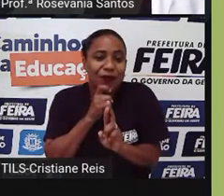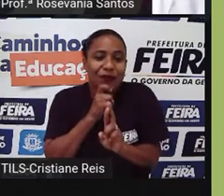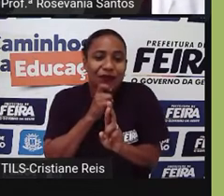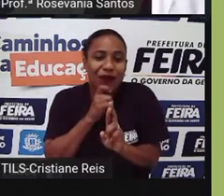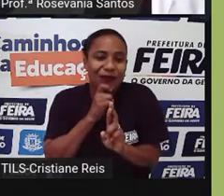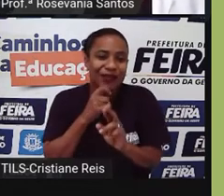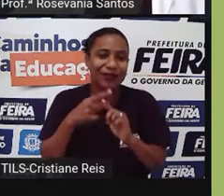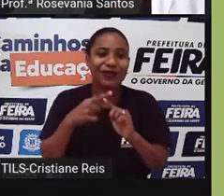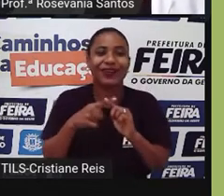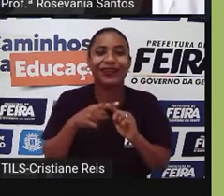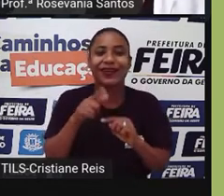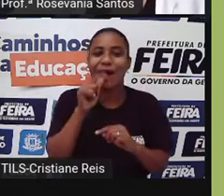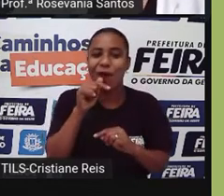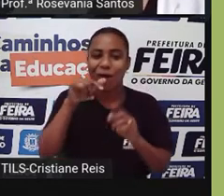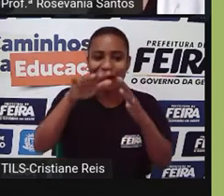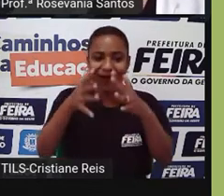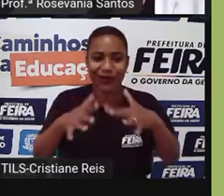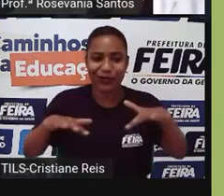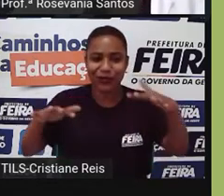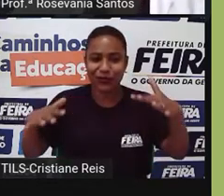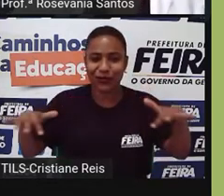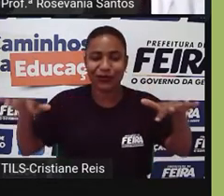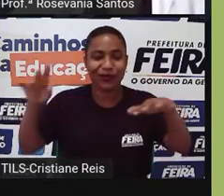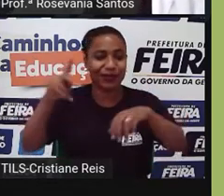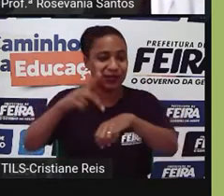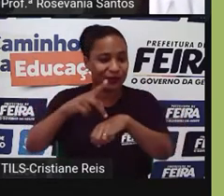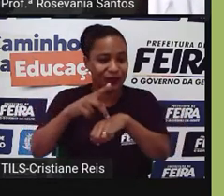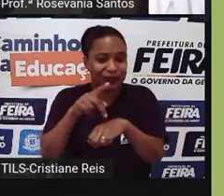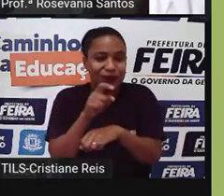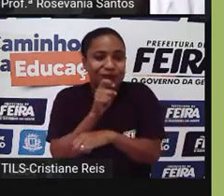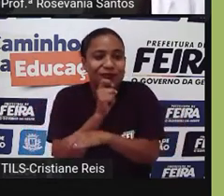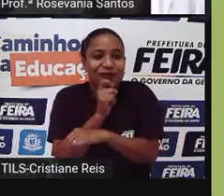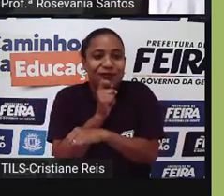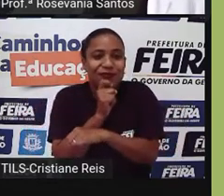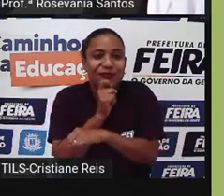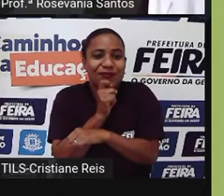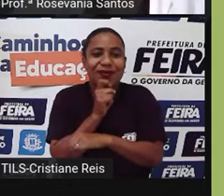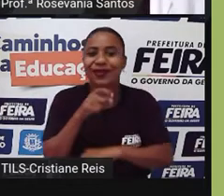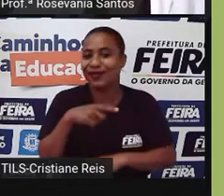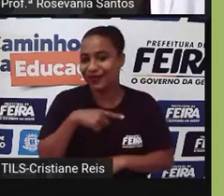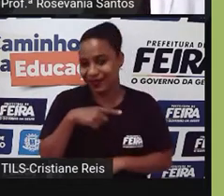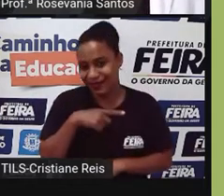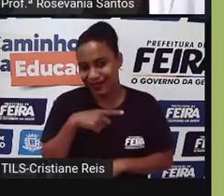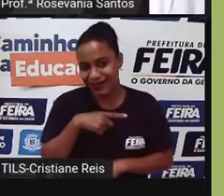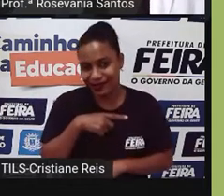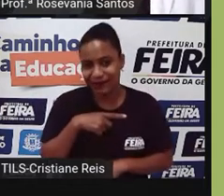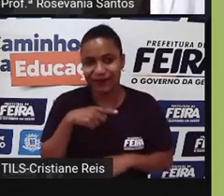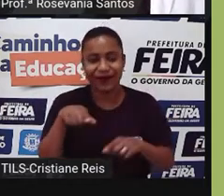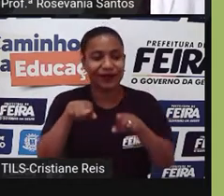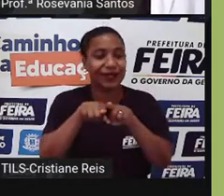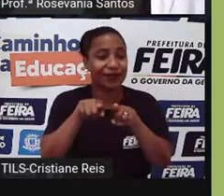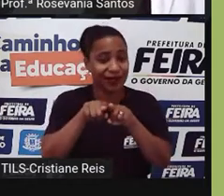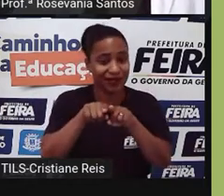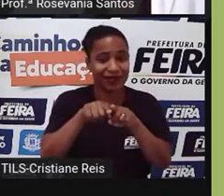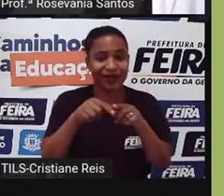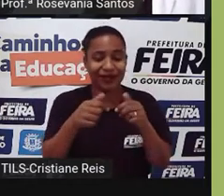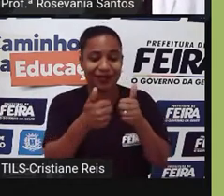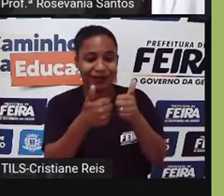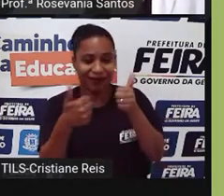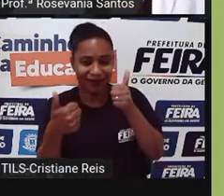tem toda uma característica. Eu tenho um mar, mas esse mar, ele é congelado. A gente tem também aqui o mar Cáspio, que